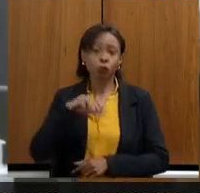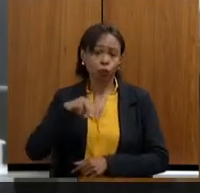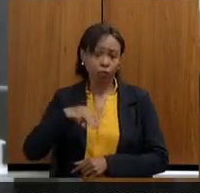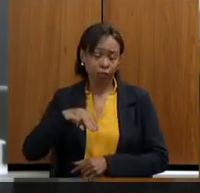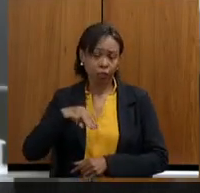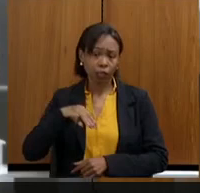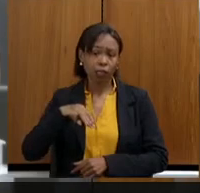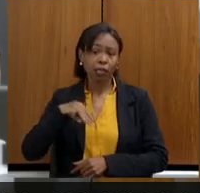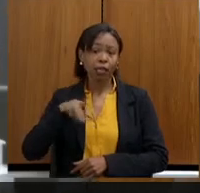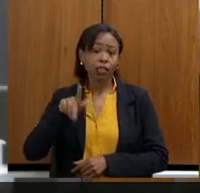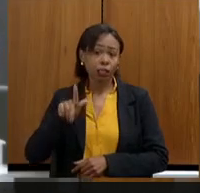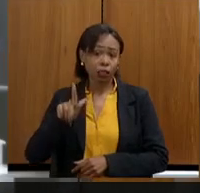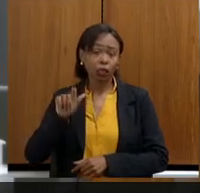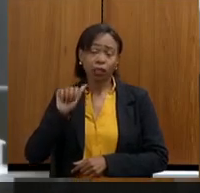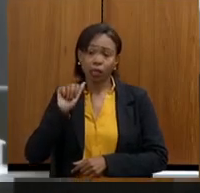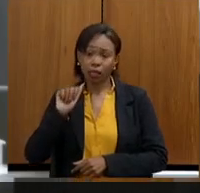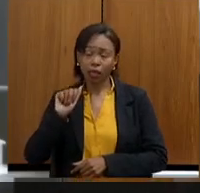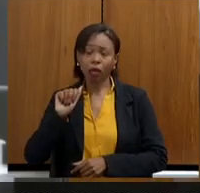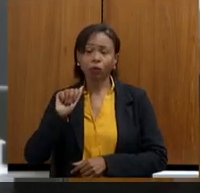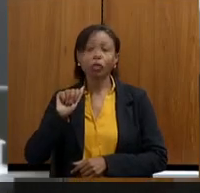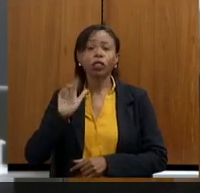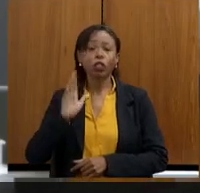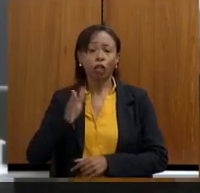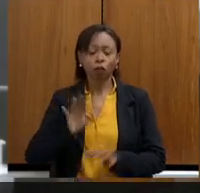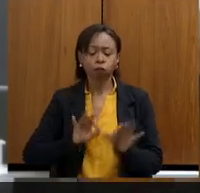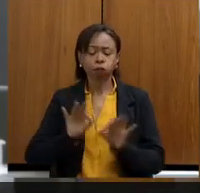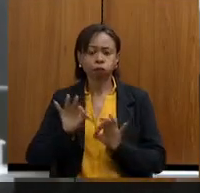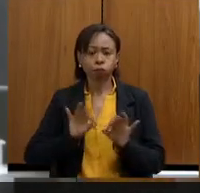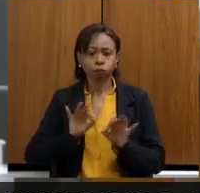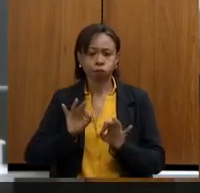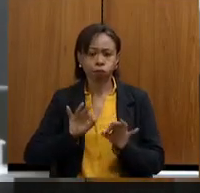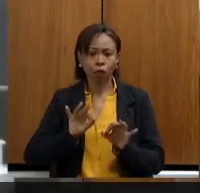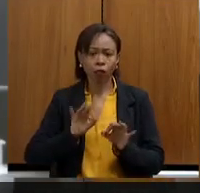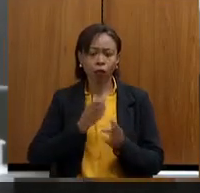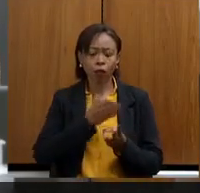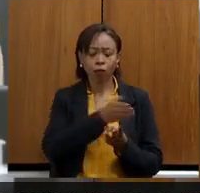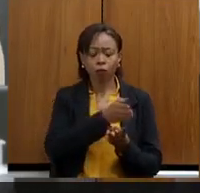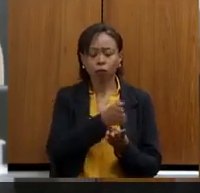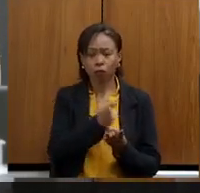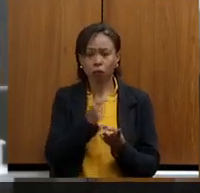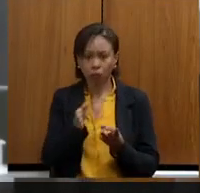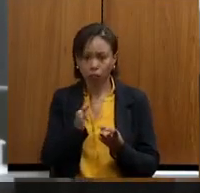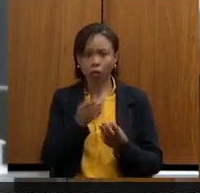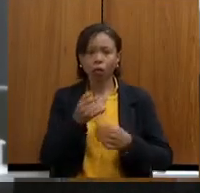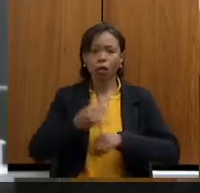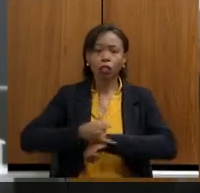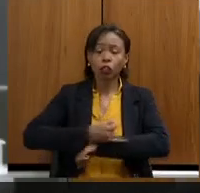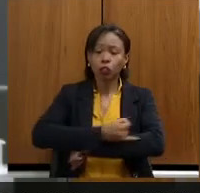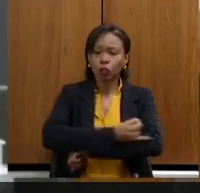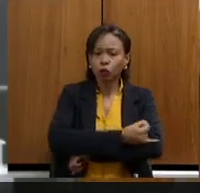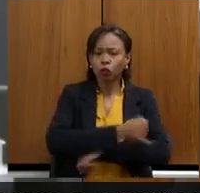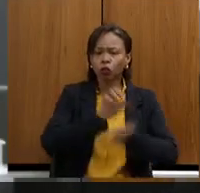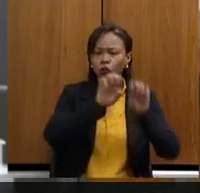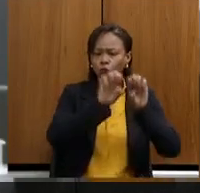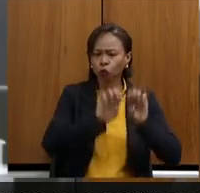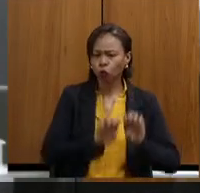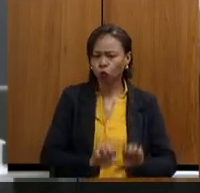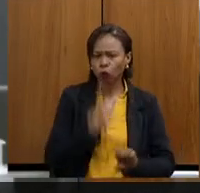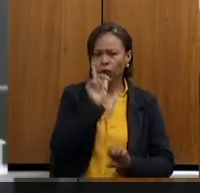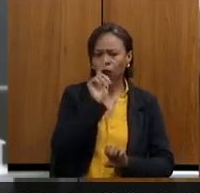Plano de Segurança Hídrica para o Estado de Minas Gerais em três eixos, o eixo de Infraestrutura Hídrica, o eixo de